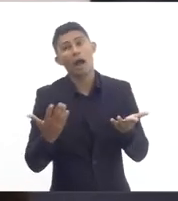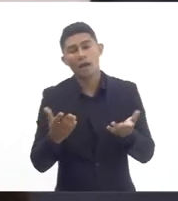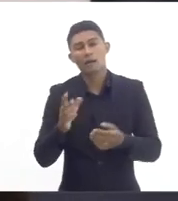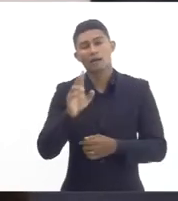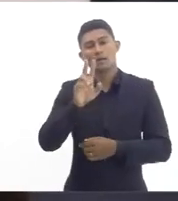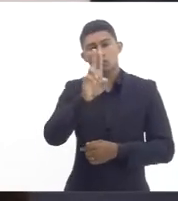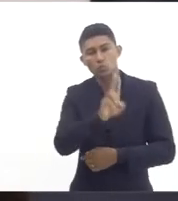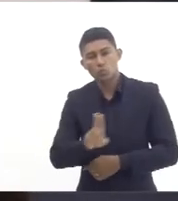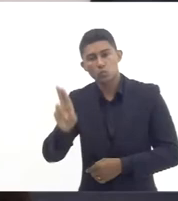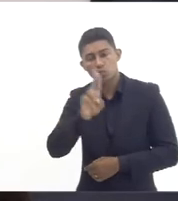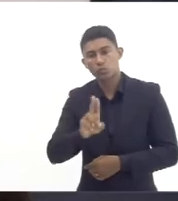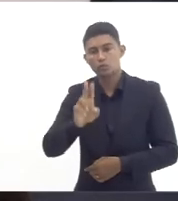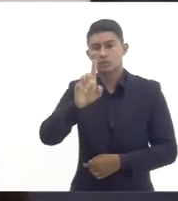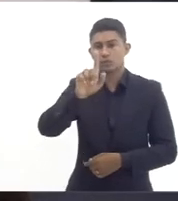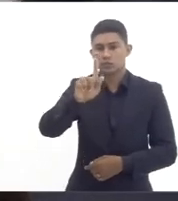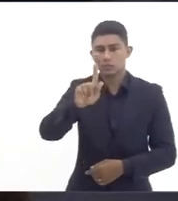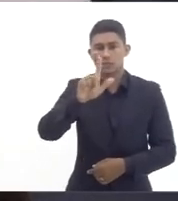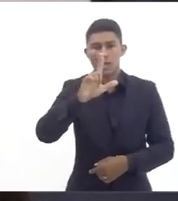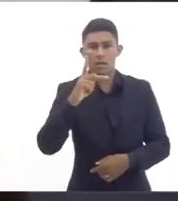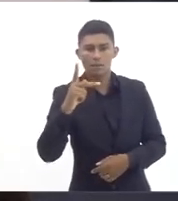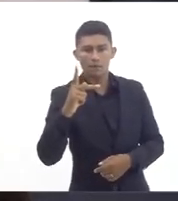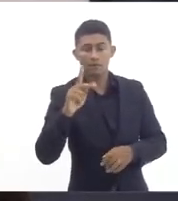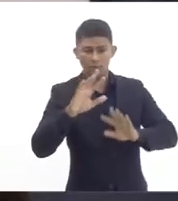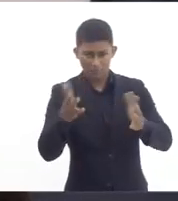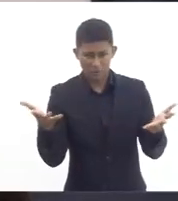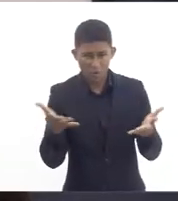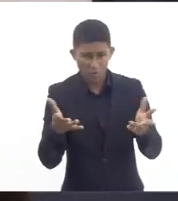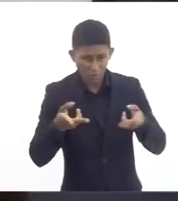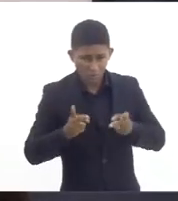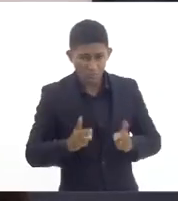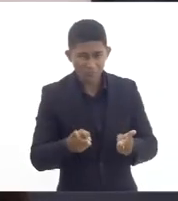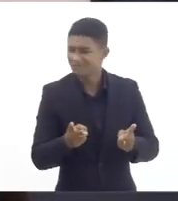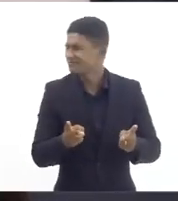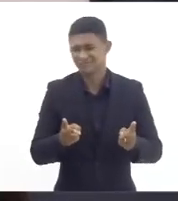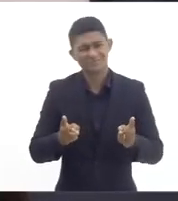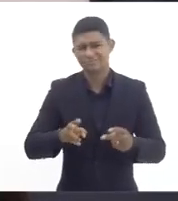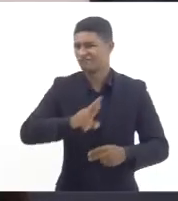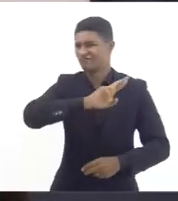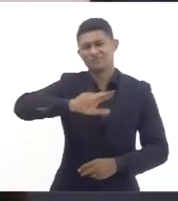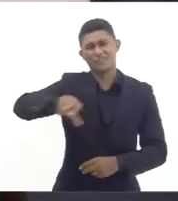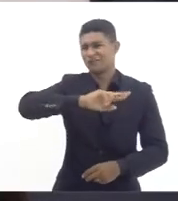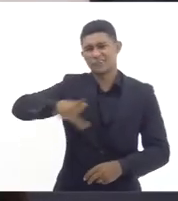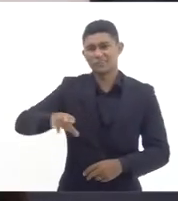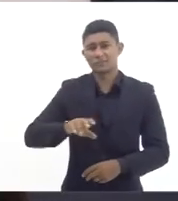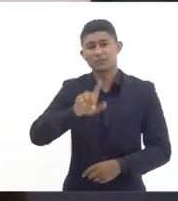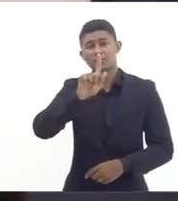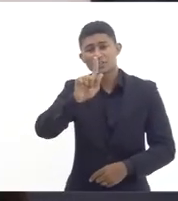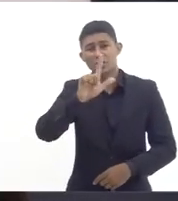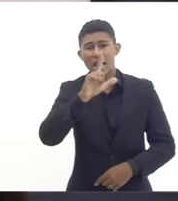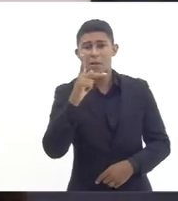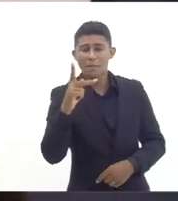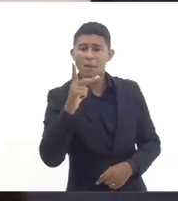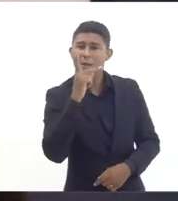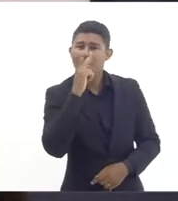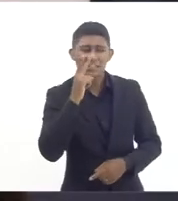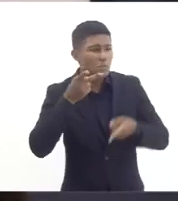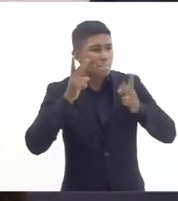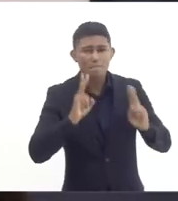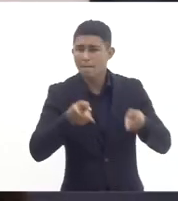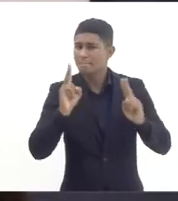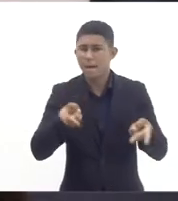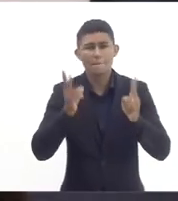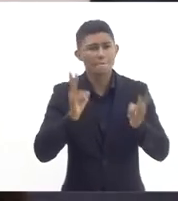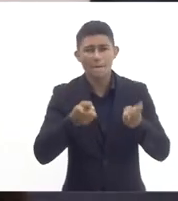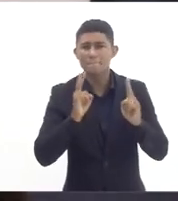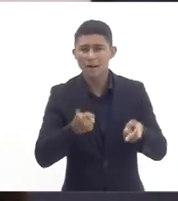GLP não é mais isso já virou uma forma de trabalho dentro da rede já virou